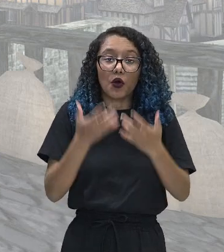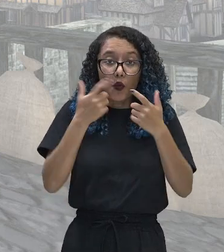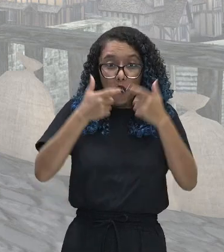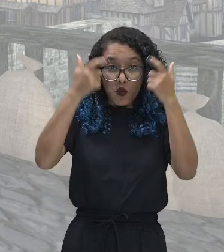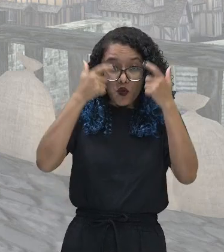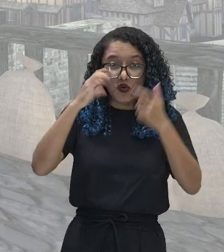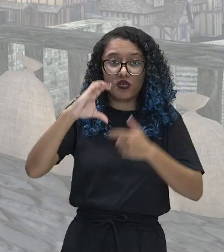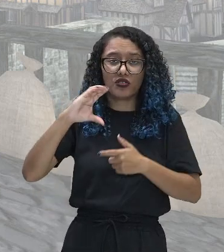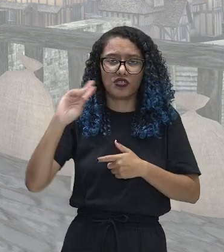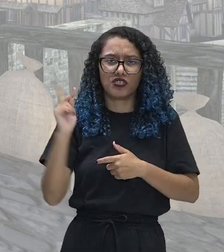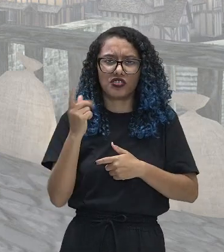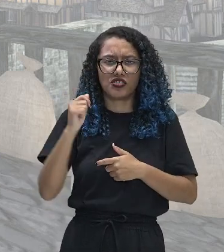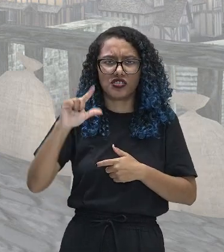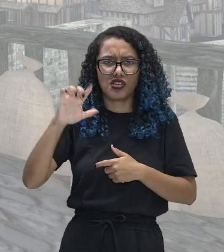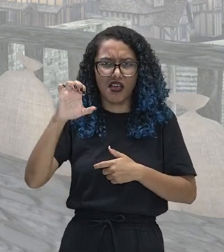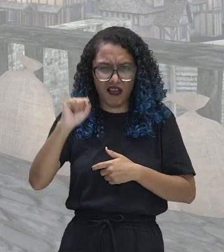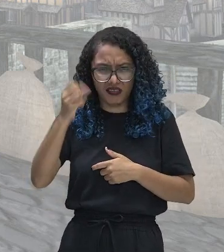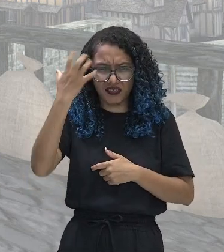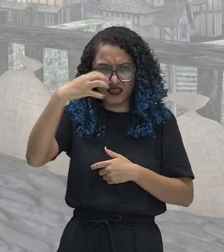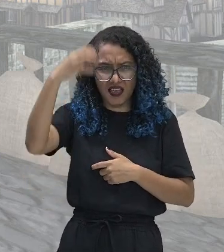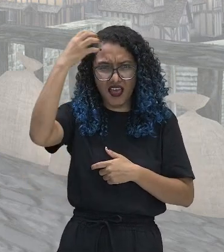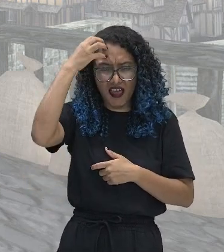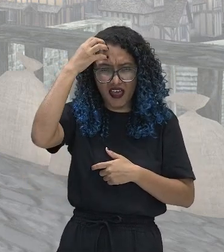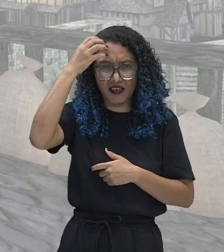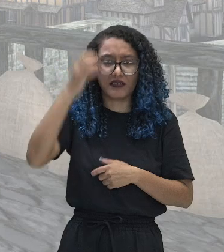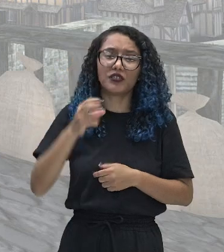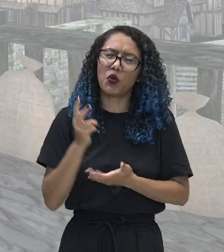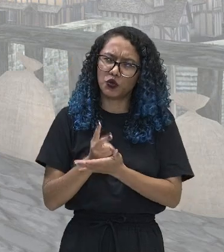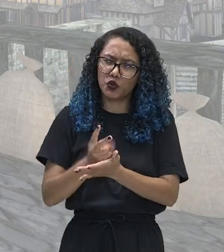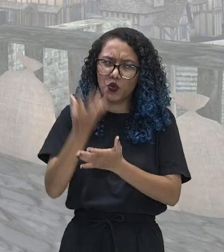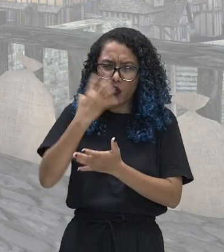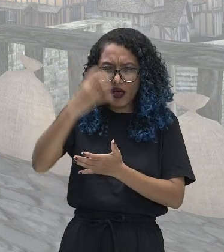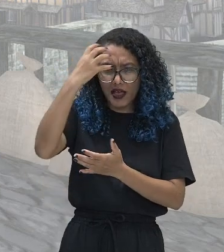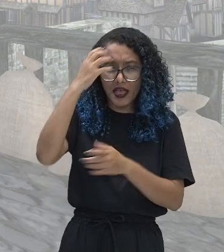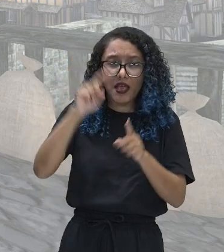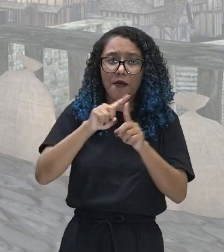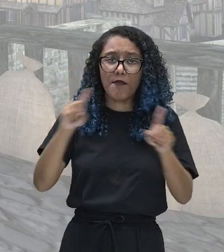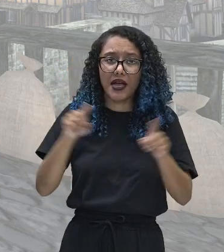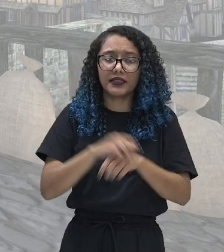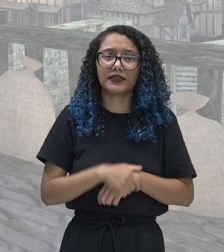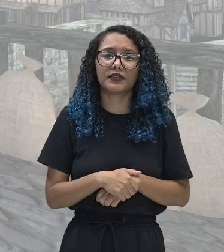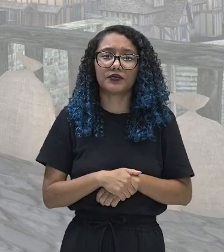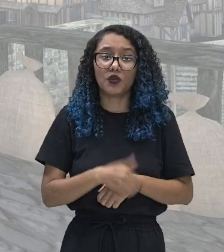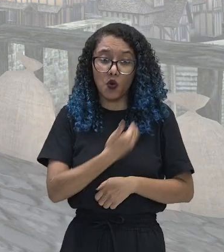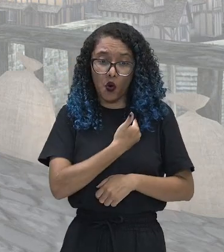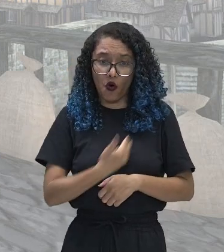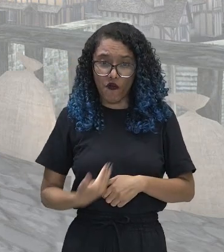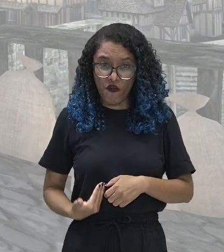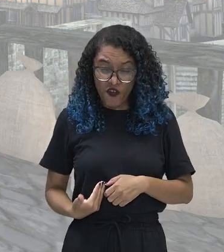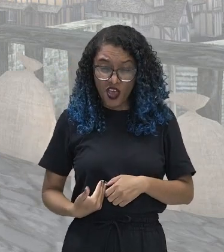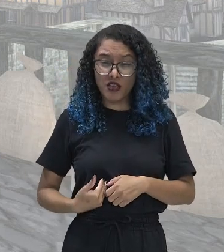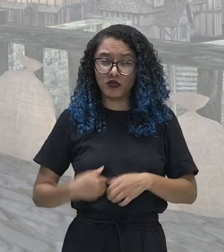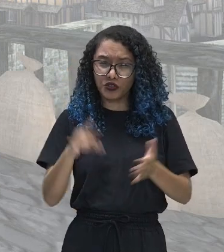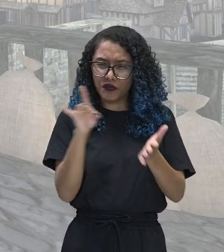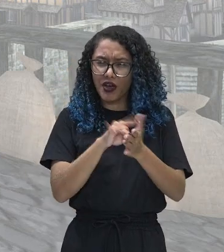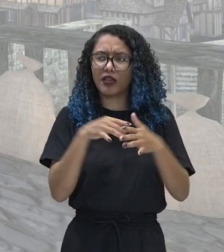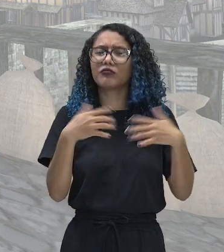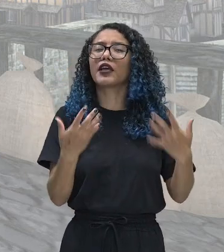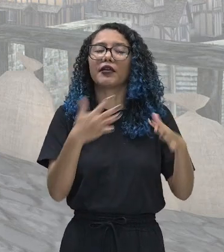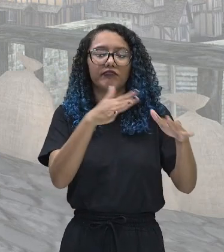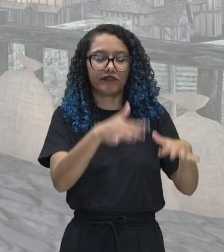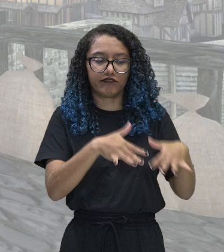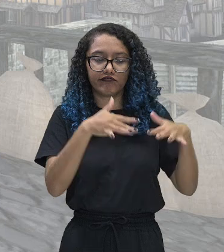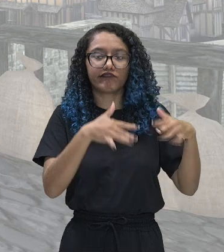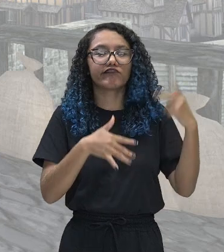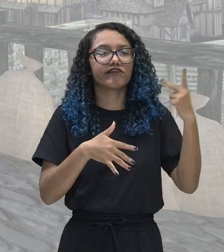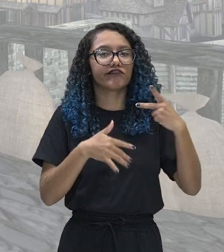é rei, mas quem governa a Inglaterra ainda nos dias de hoje, não é o rei, é o parlamento. O rei